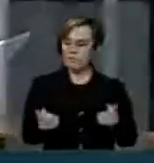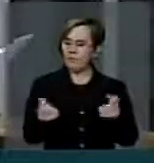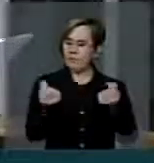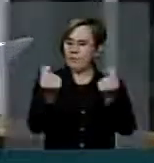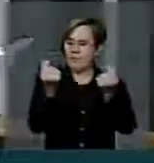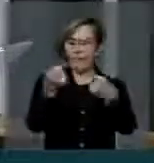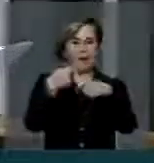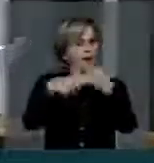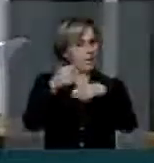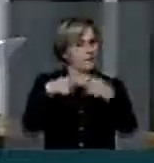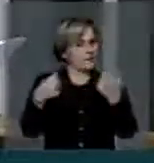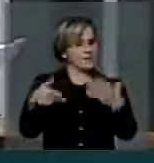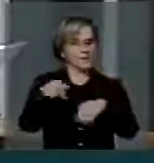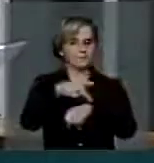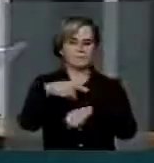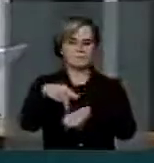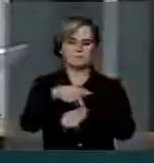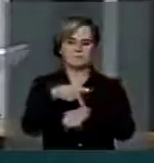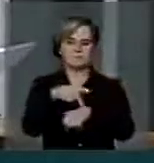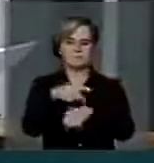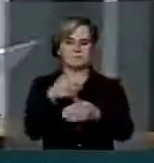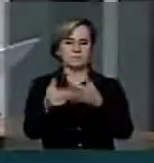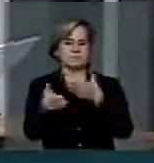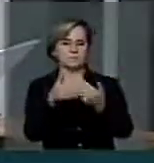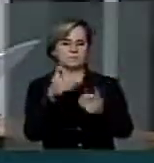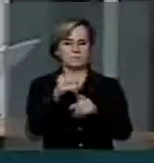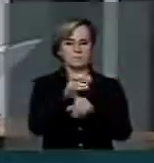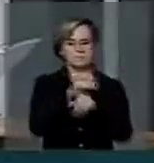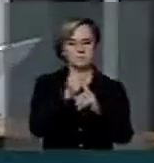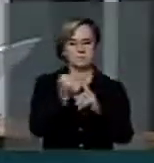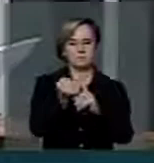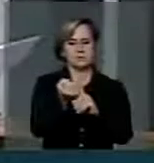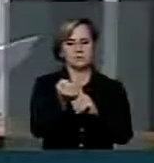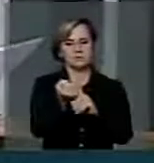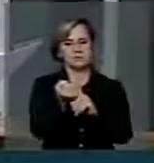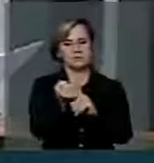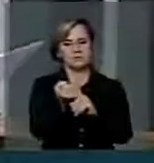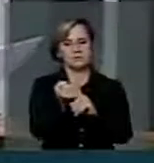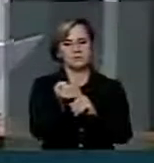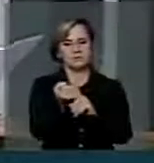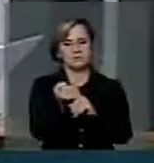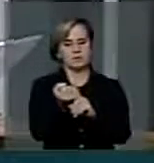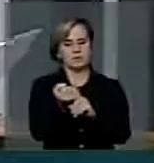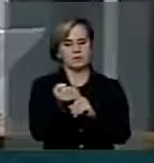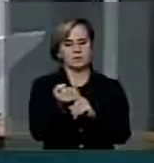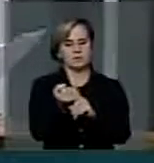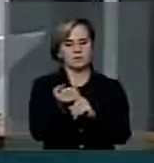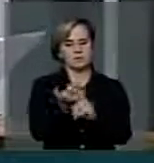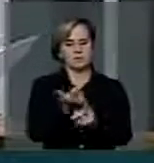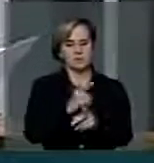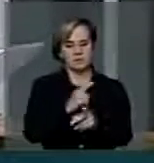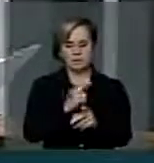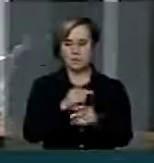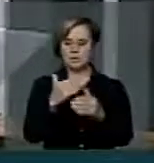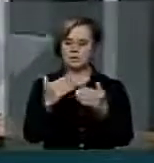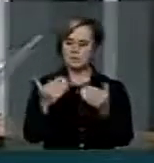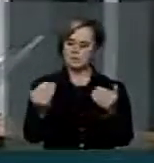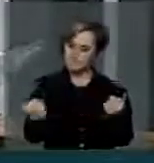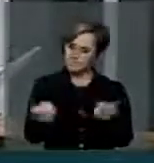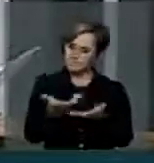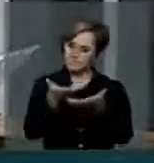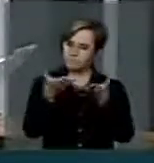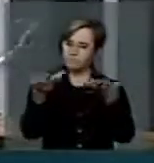econômica em qualquer sociedade em que se dê essa produção e que